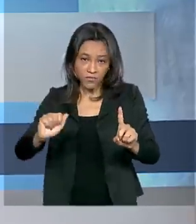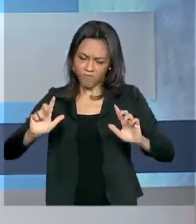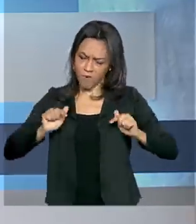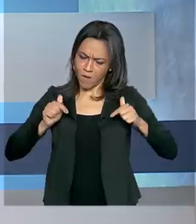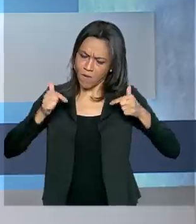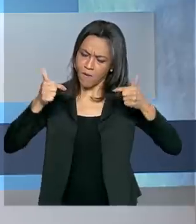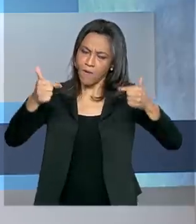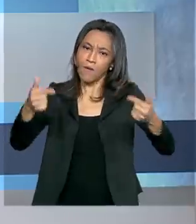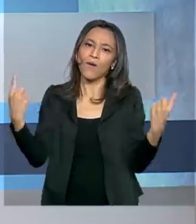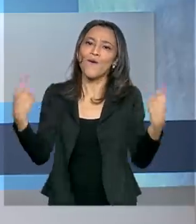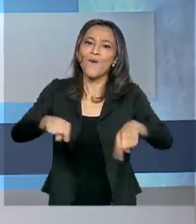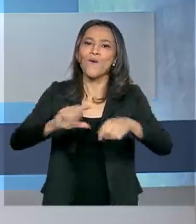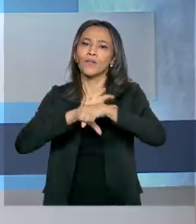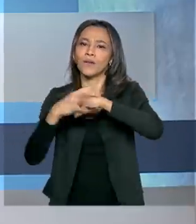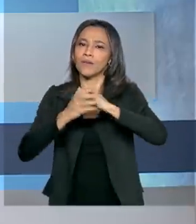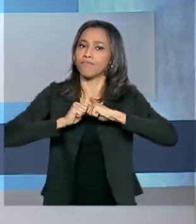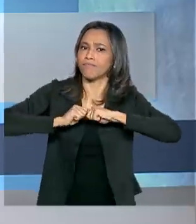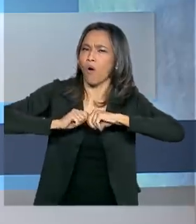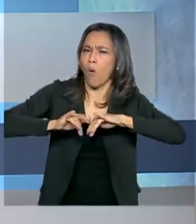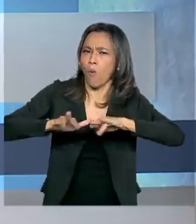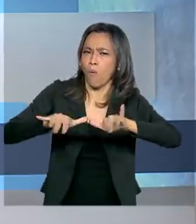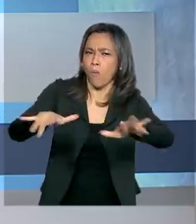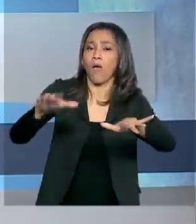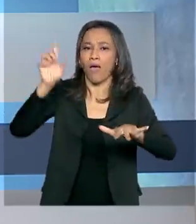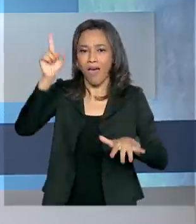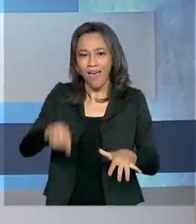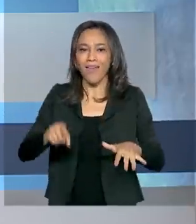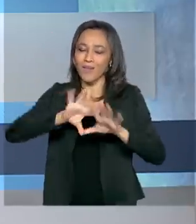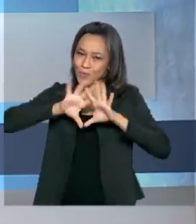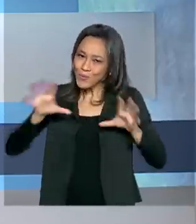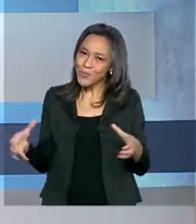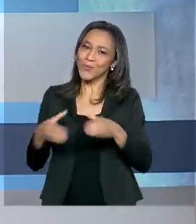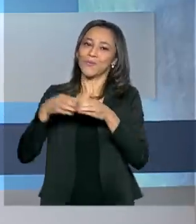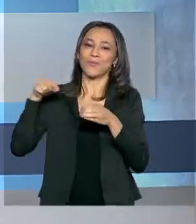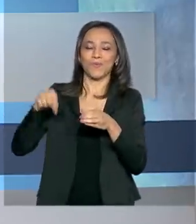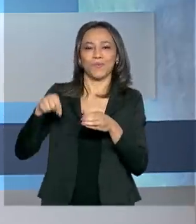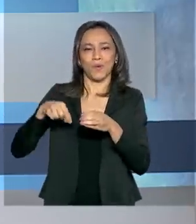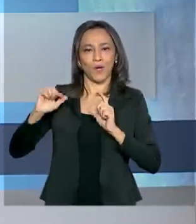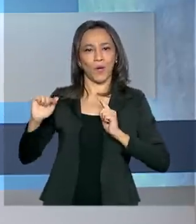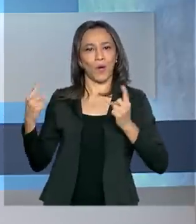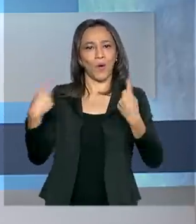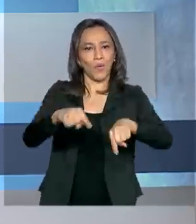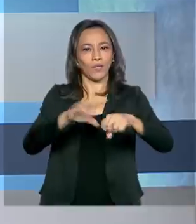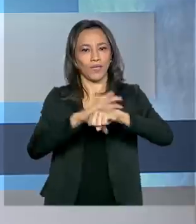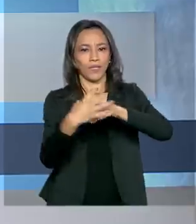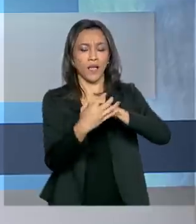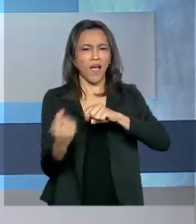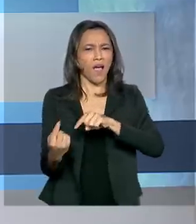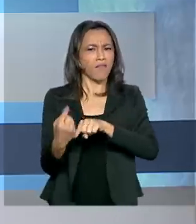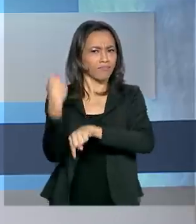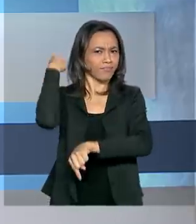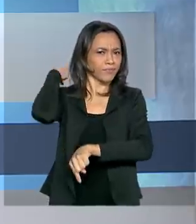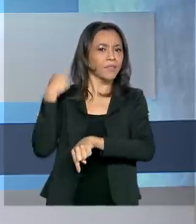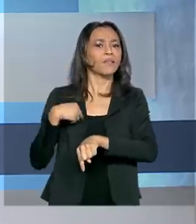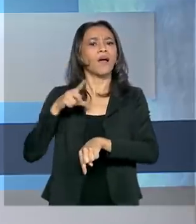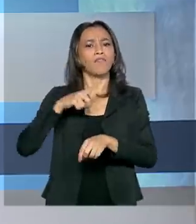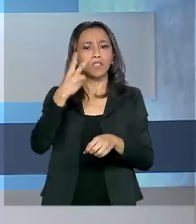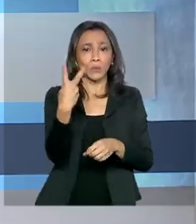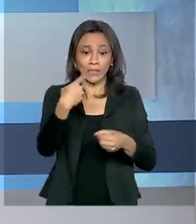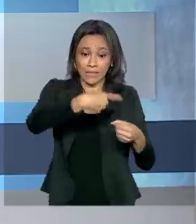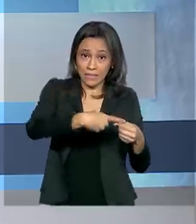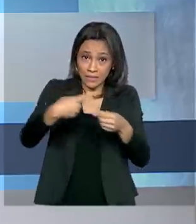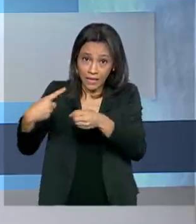combater a expansão do coronavírus. É a operação Covid-19. Até o fim de semana, eles estavam em São Gabriel da